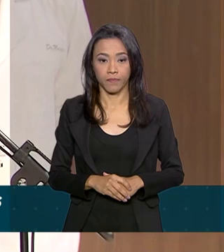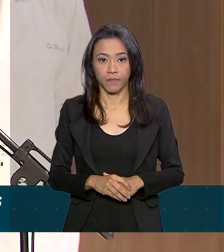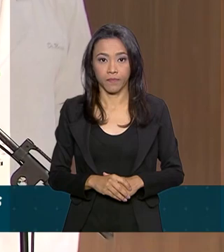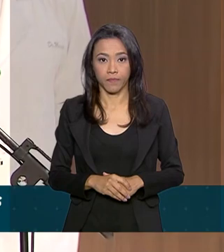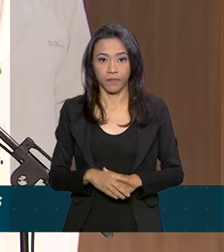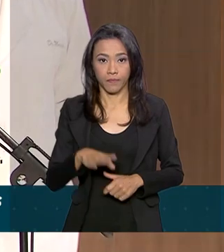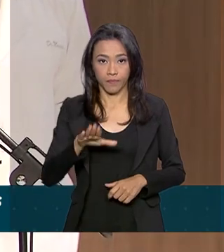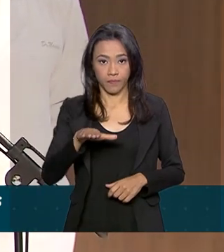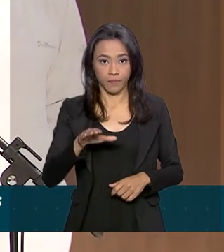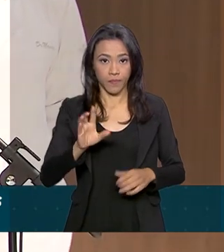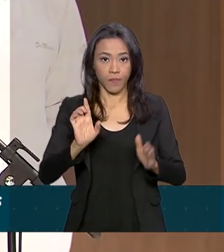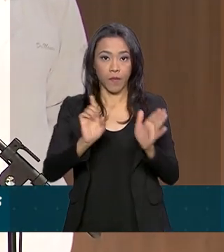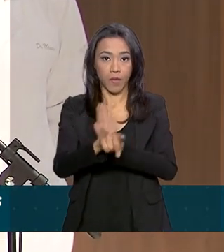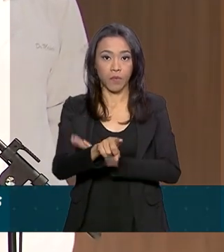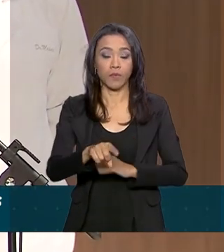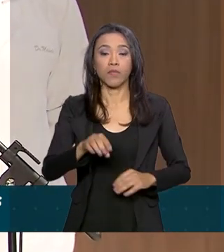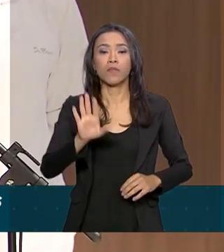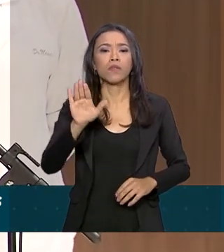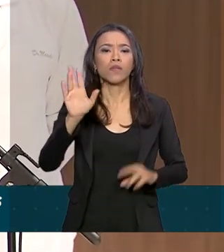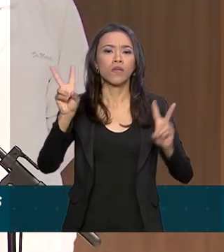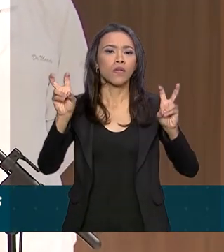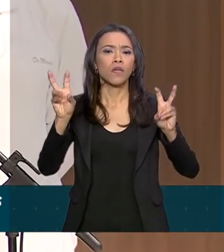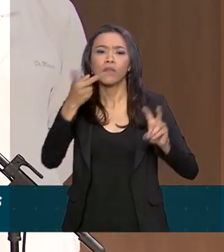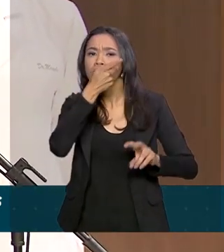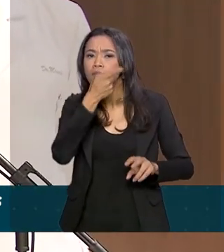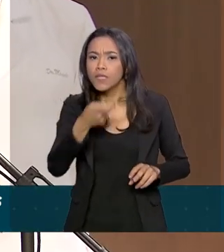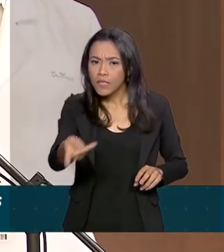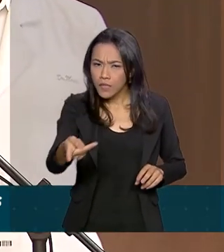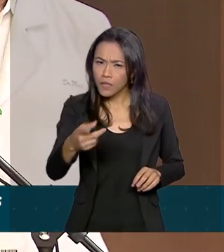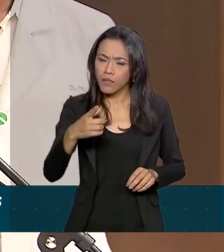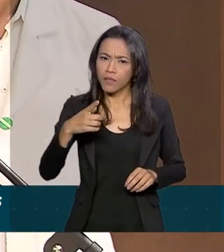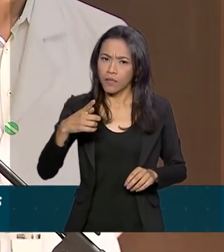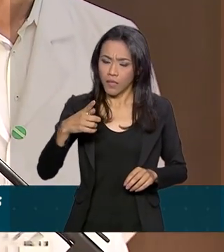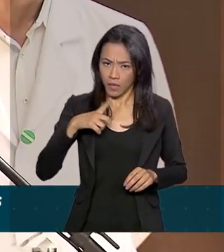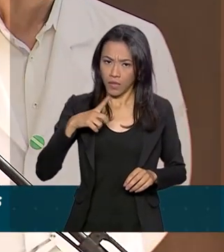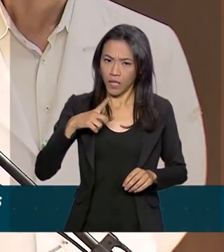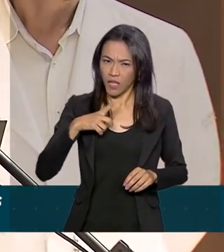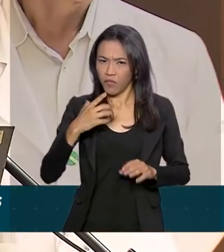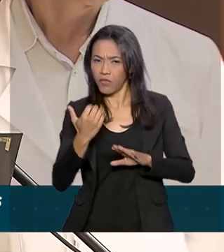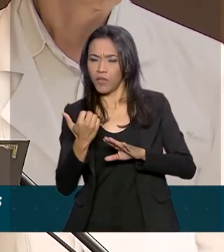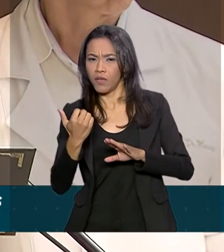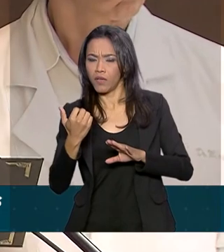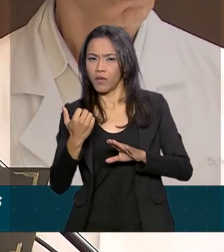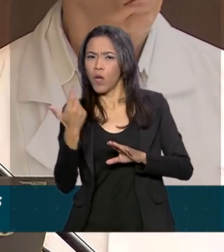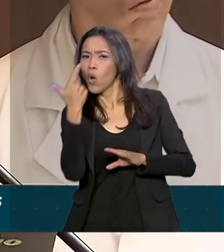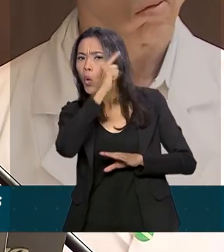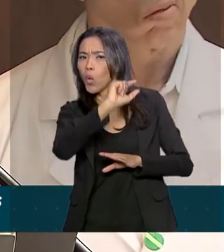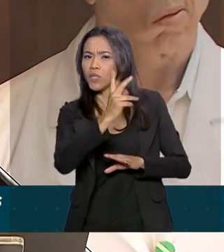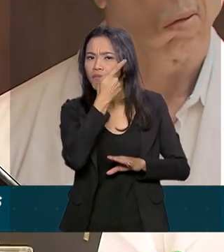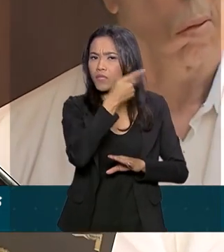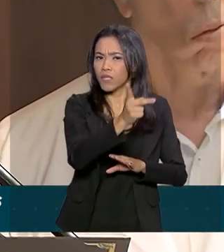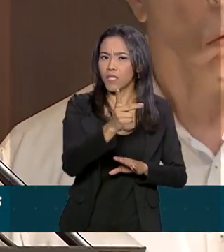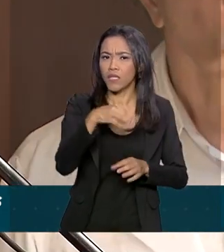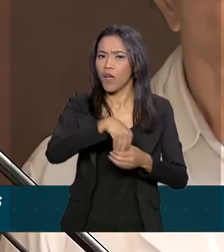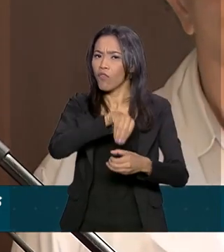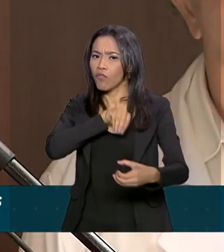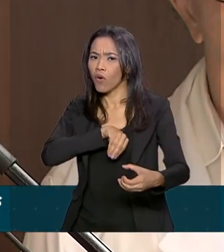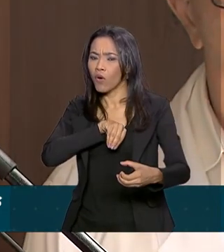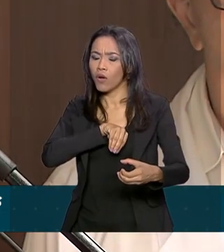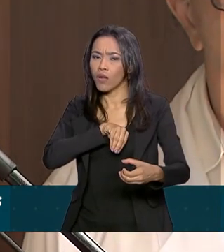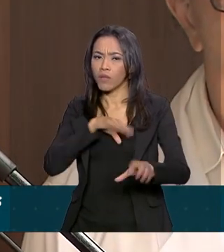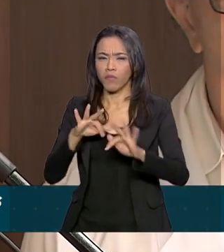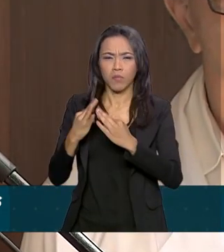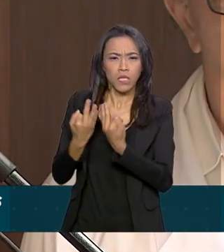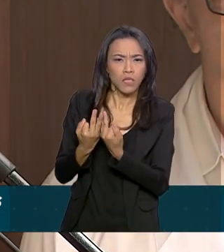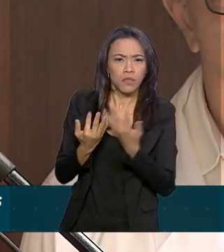Portavoz, em relação às visitas, o presidente recebeu alguma visita fora familiares? Alguém membro do governo ou não? Em